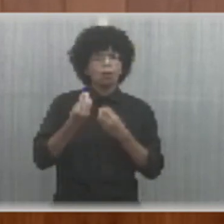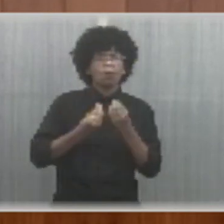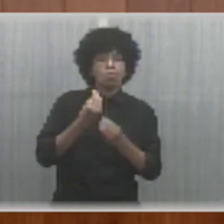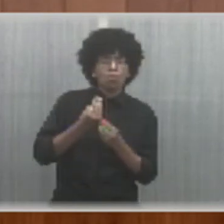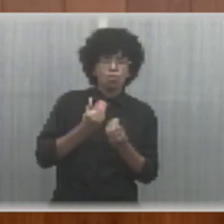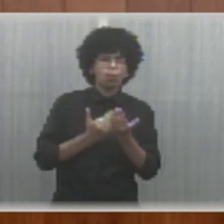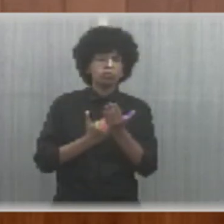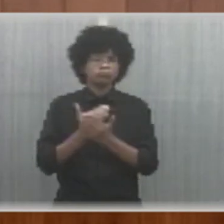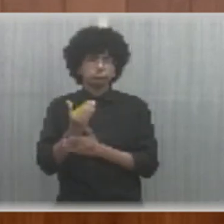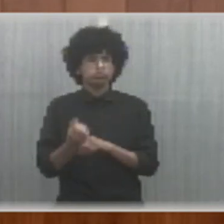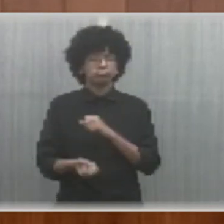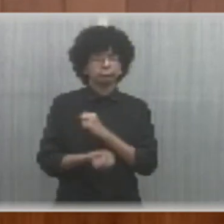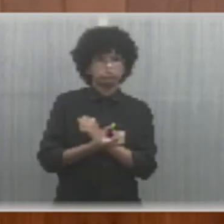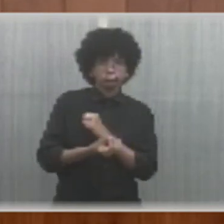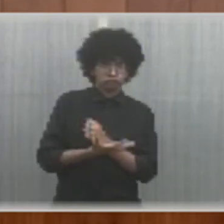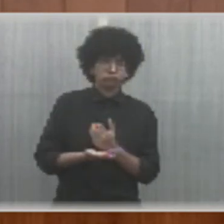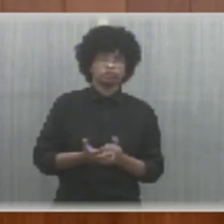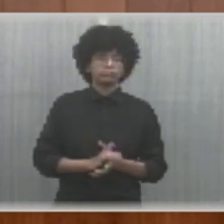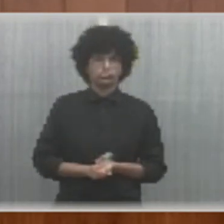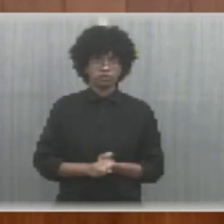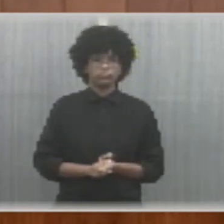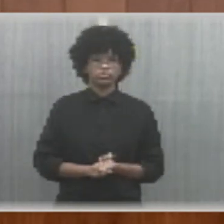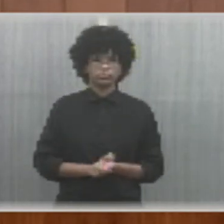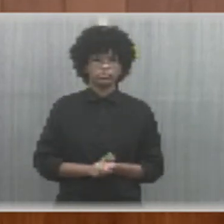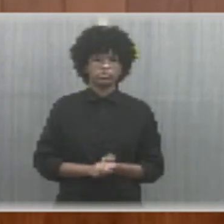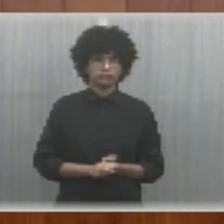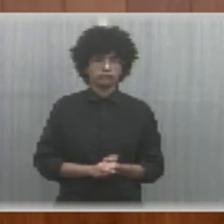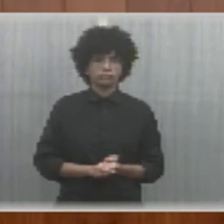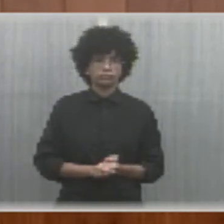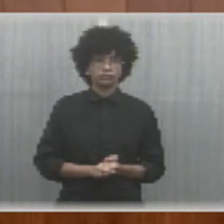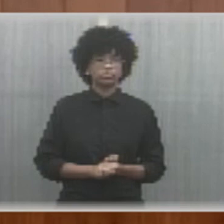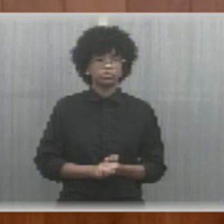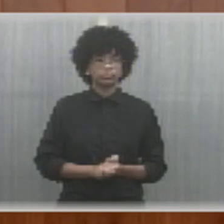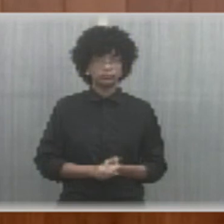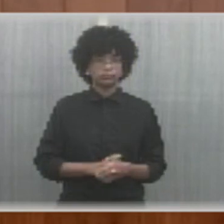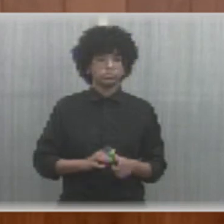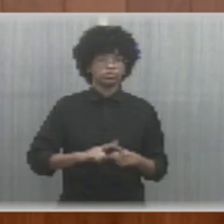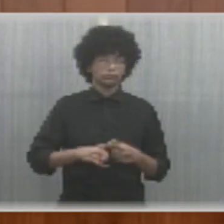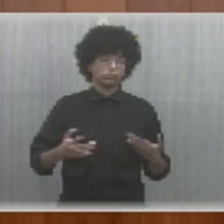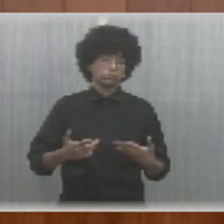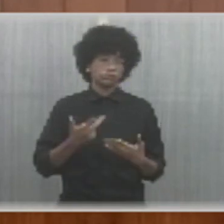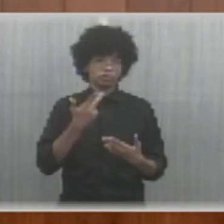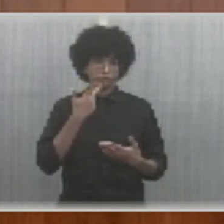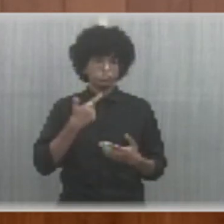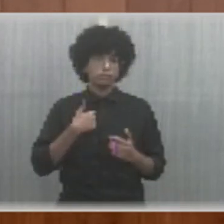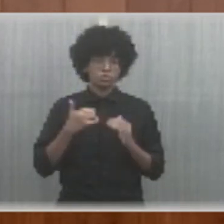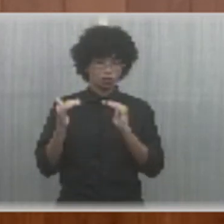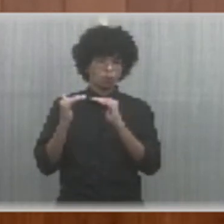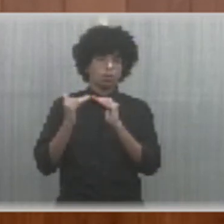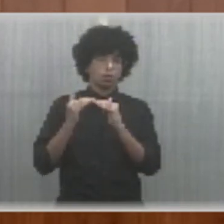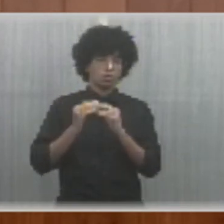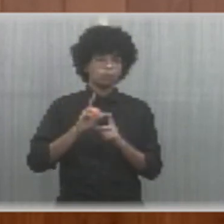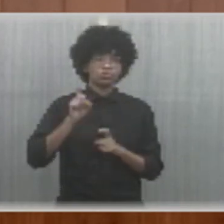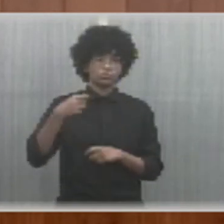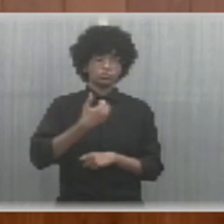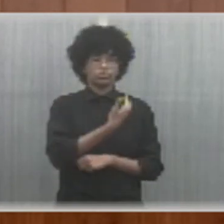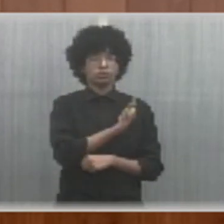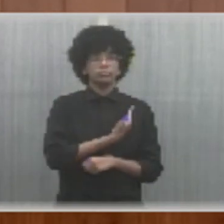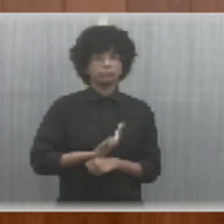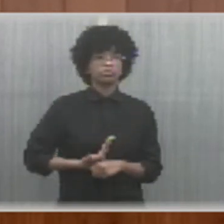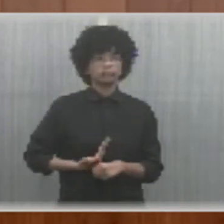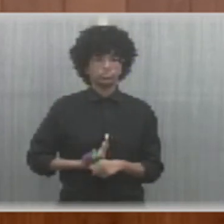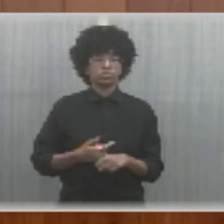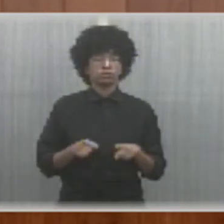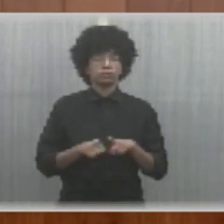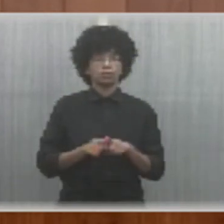processar governadores de Estado. Então, somente fazendo esse reparo, mas concordando com o ex-governador, que, assim